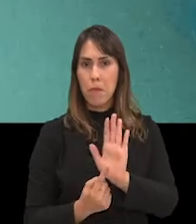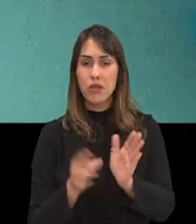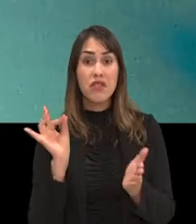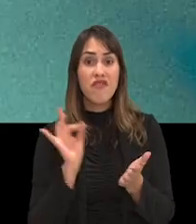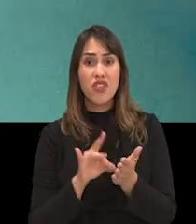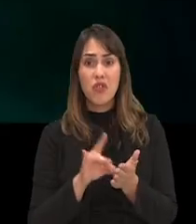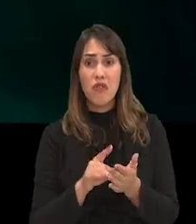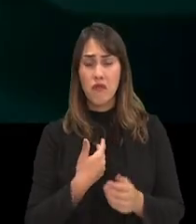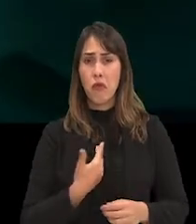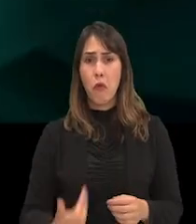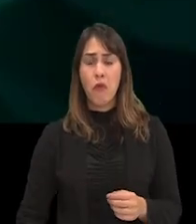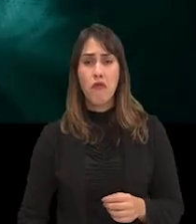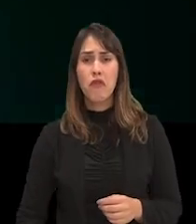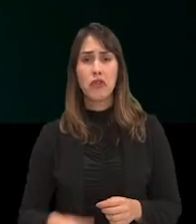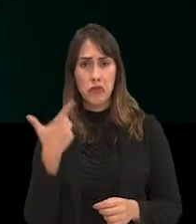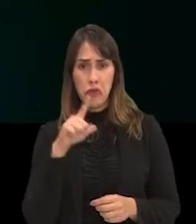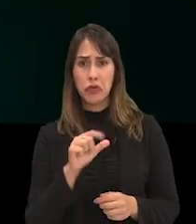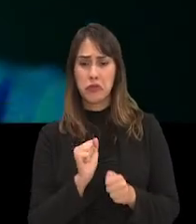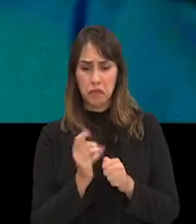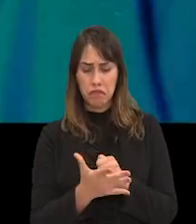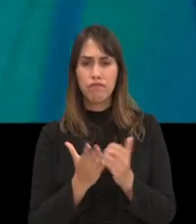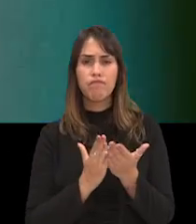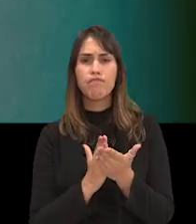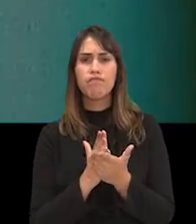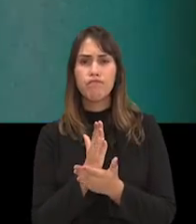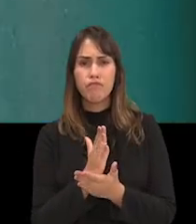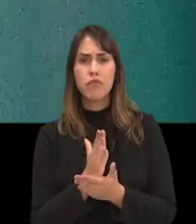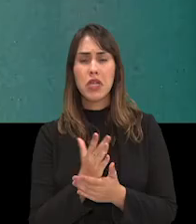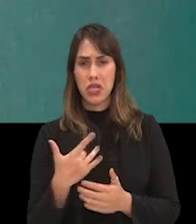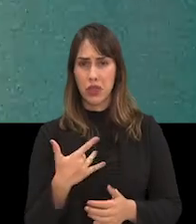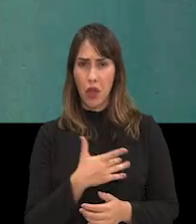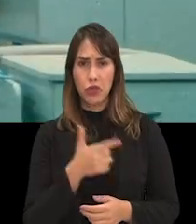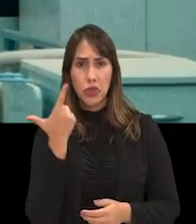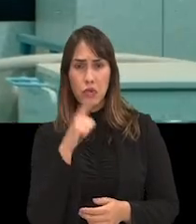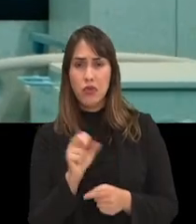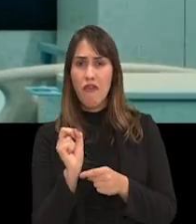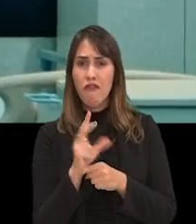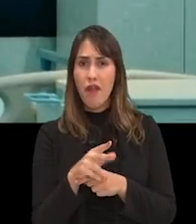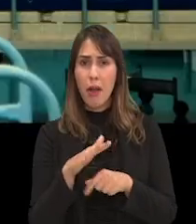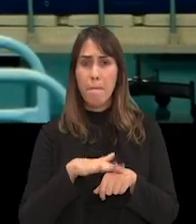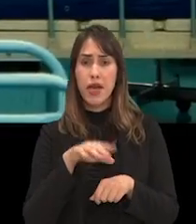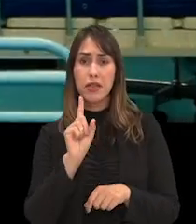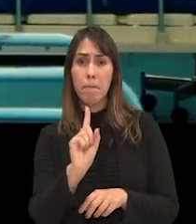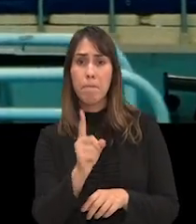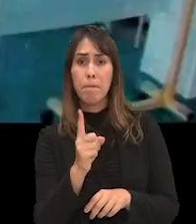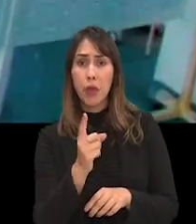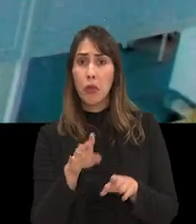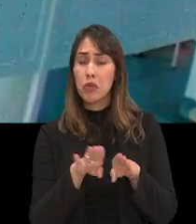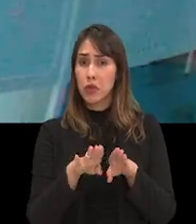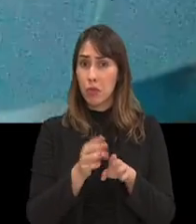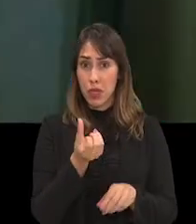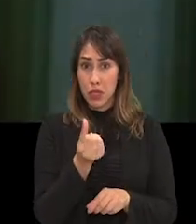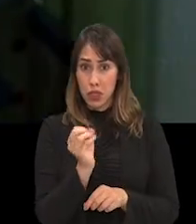É com transparência que o governo de Mato Grosso vem enfrentando a pandemia. Na saúde, abriu mais de mil leitos de